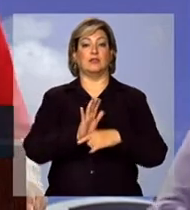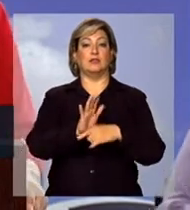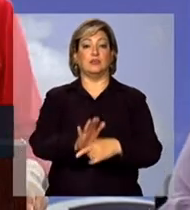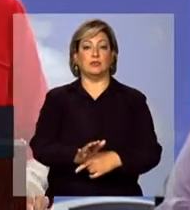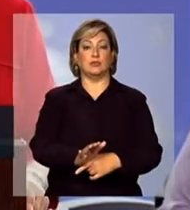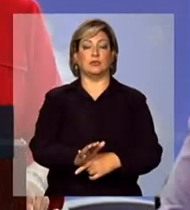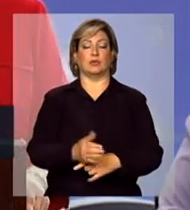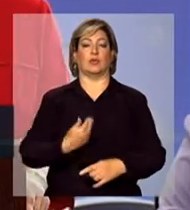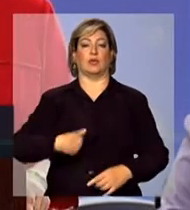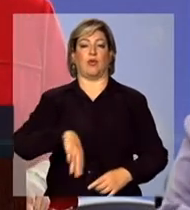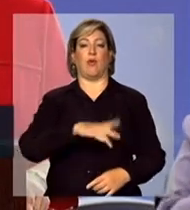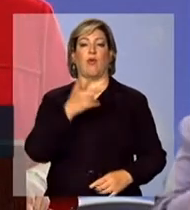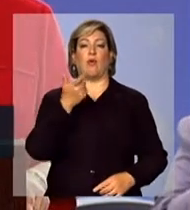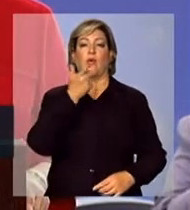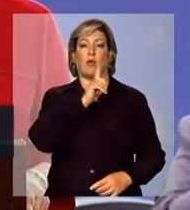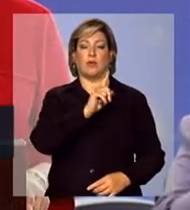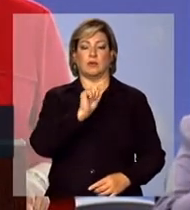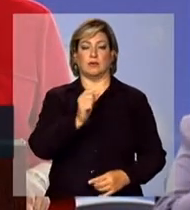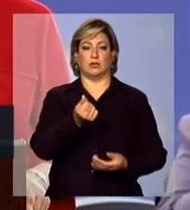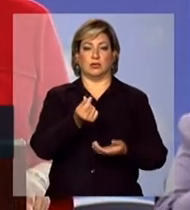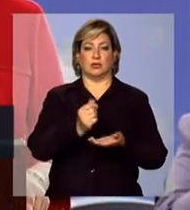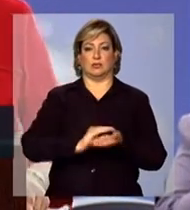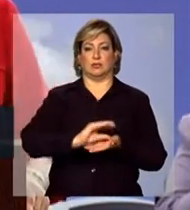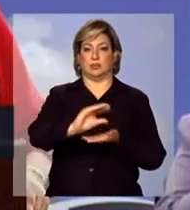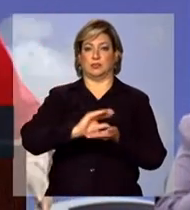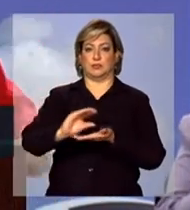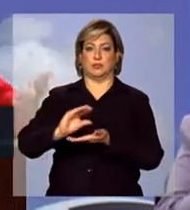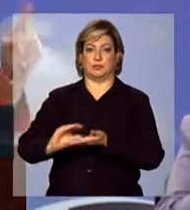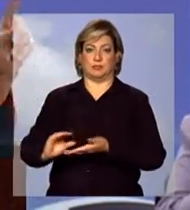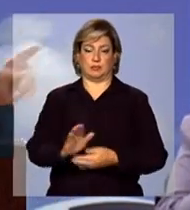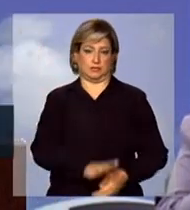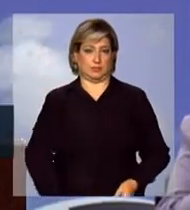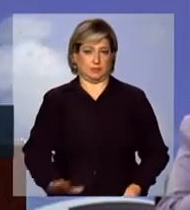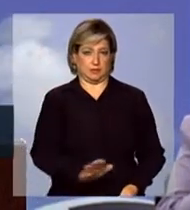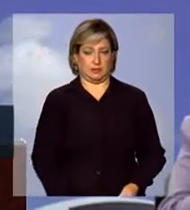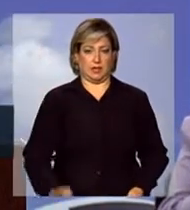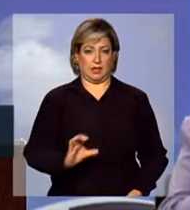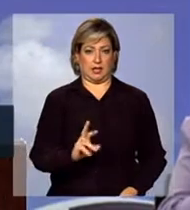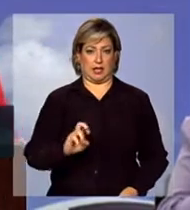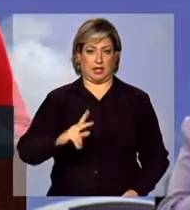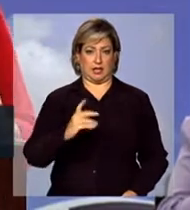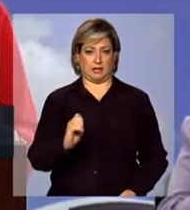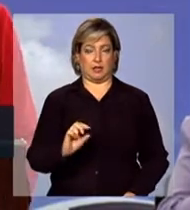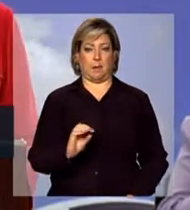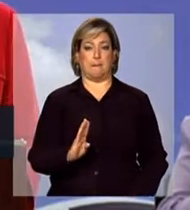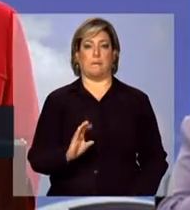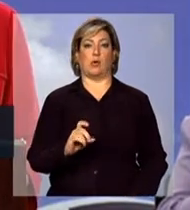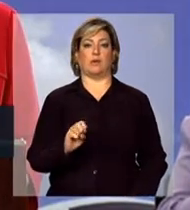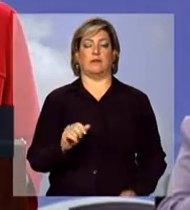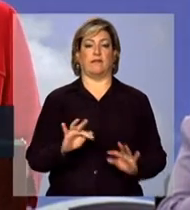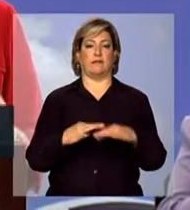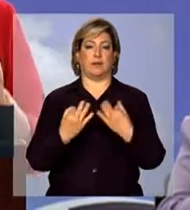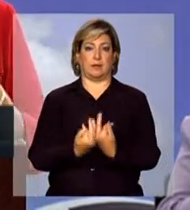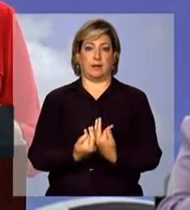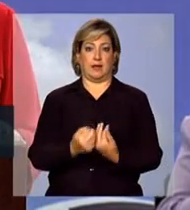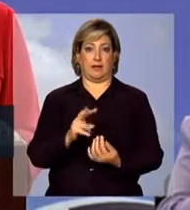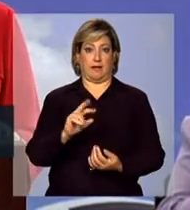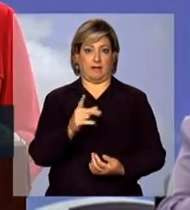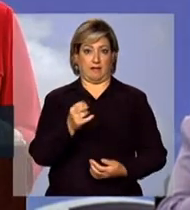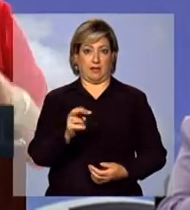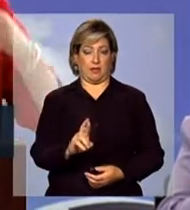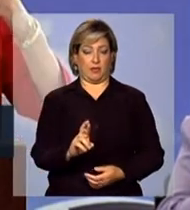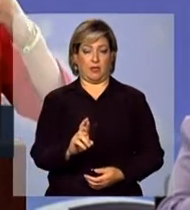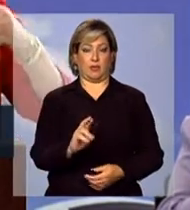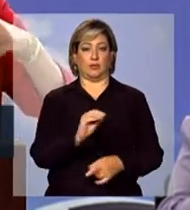destinássemos para as creches de crianças do Bolsa Família um valor para a